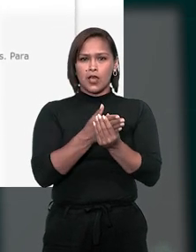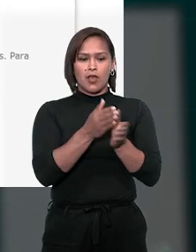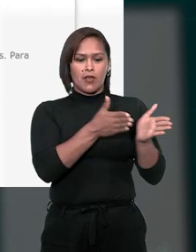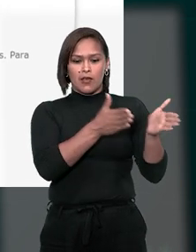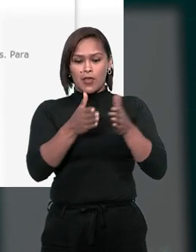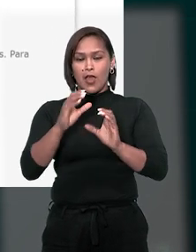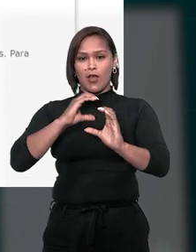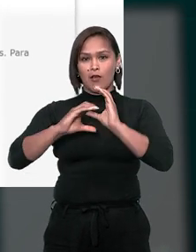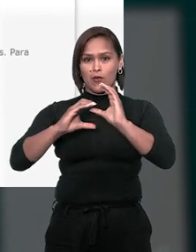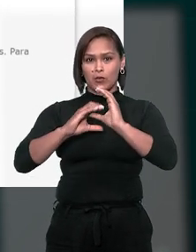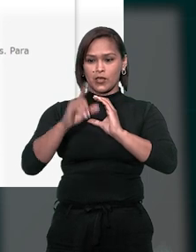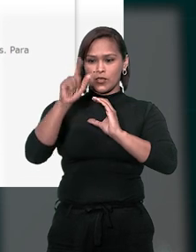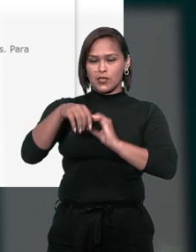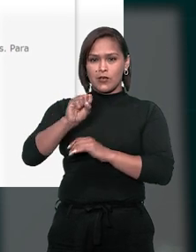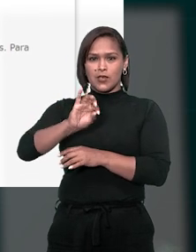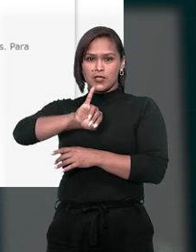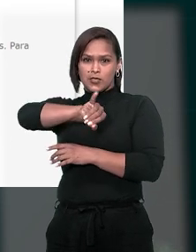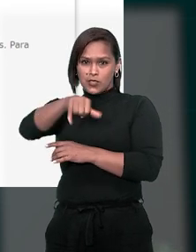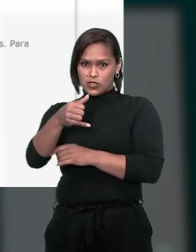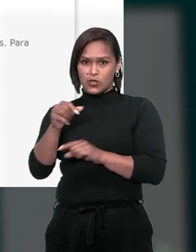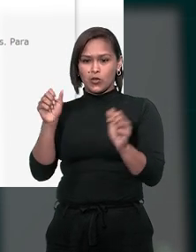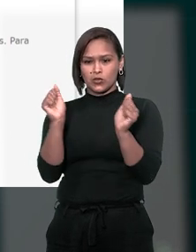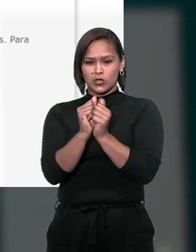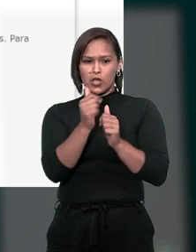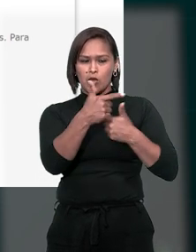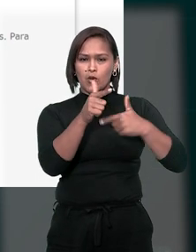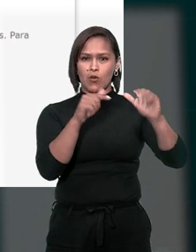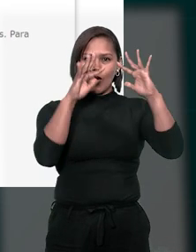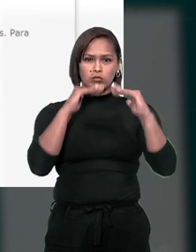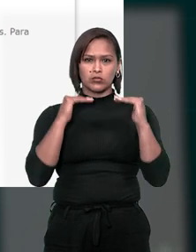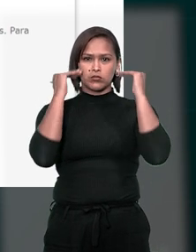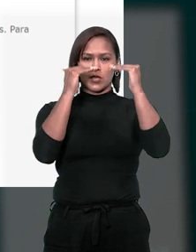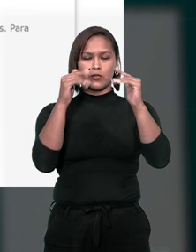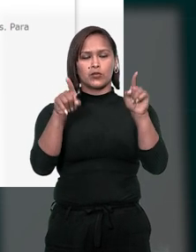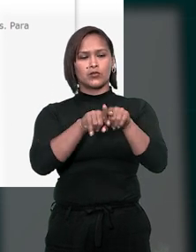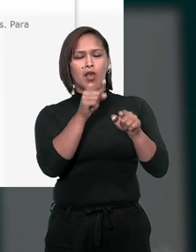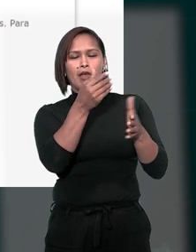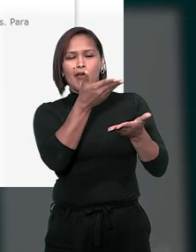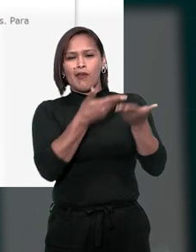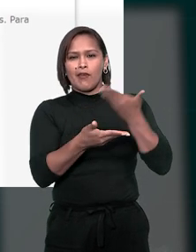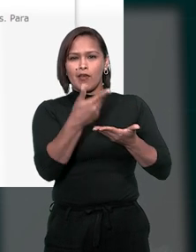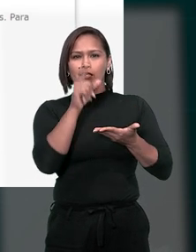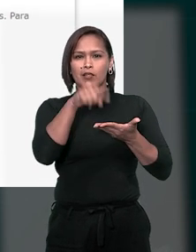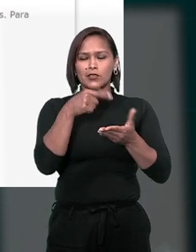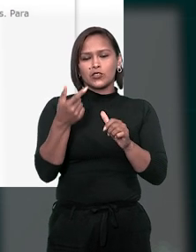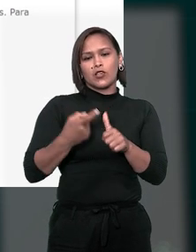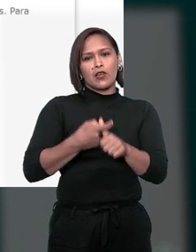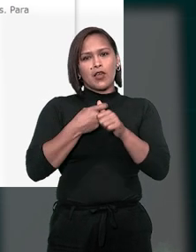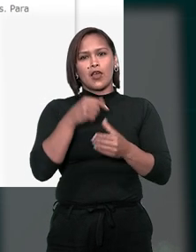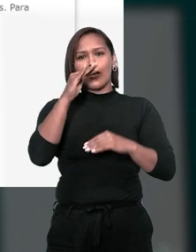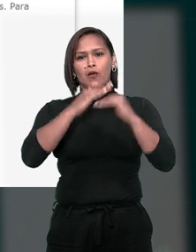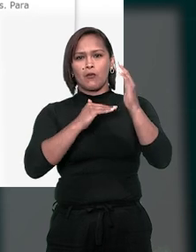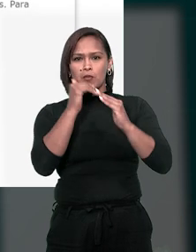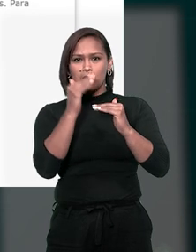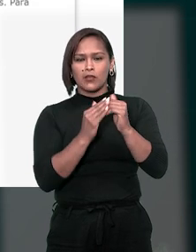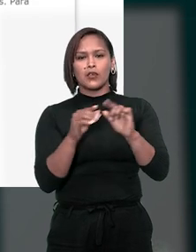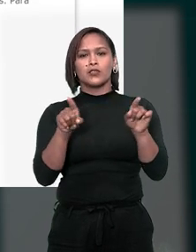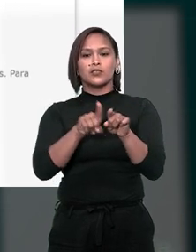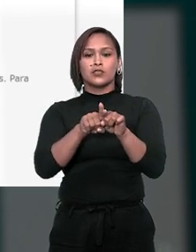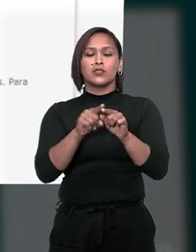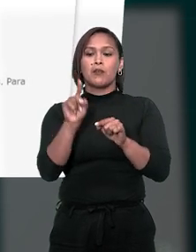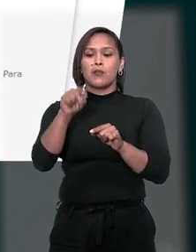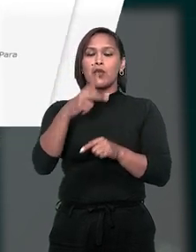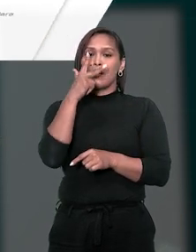destinado à comunicação entre o STJ e demais tribunais sobre questões relativas à assunção de competência